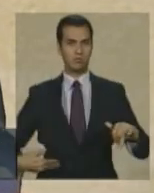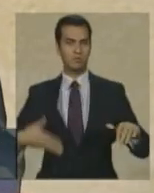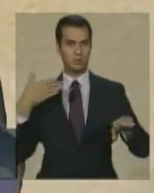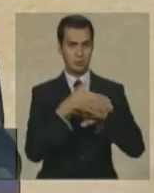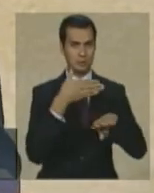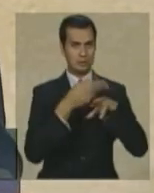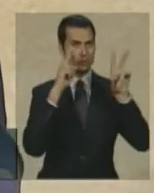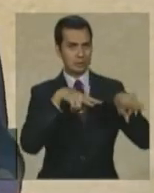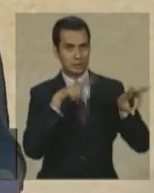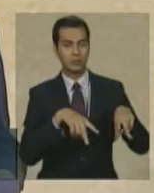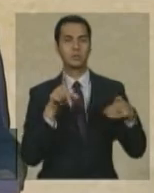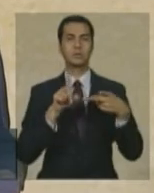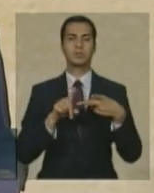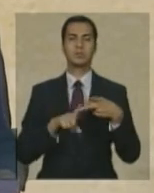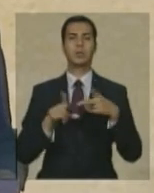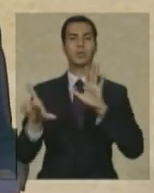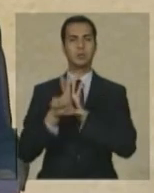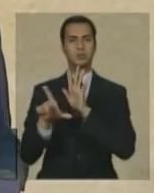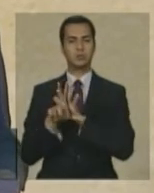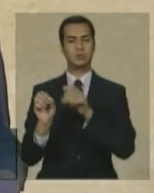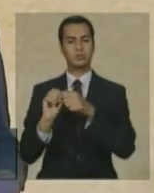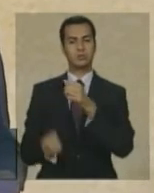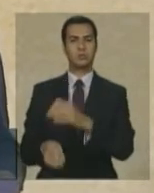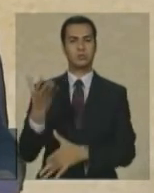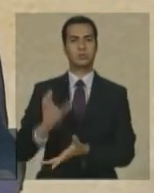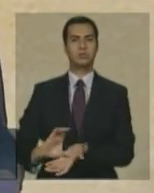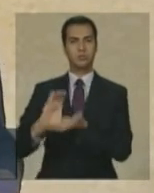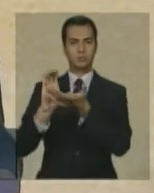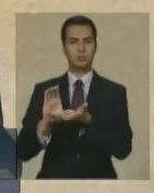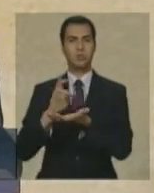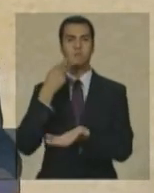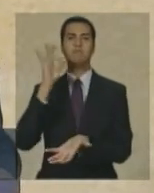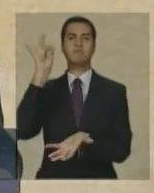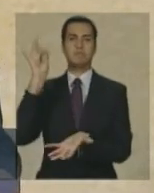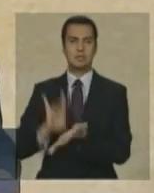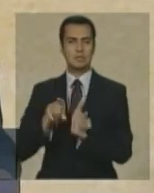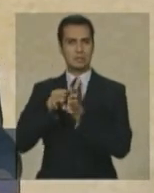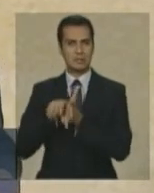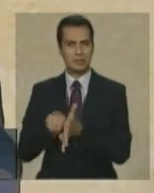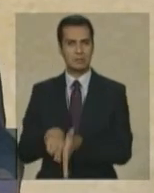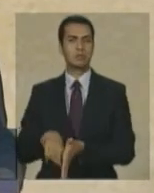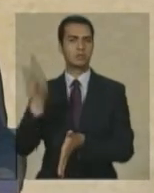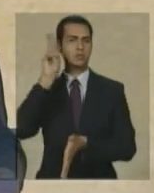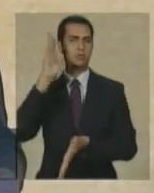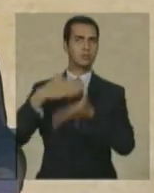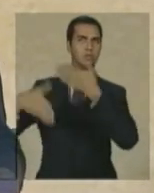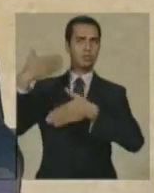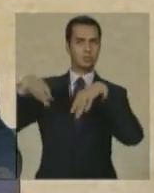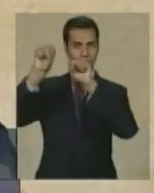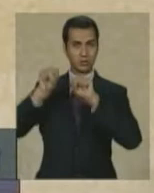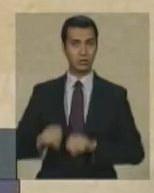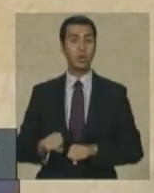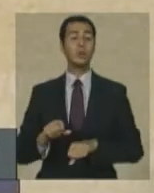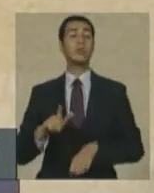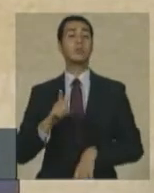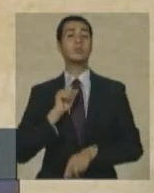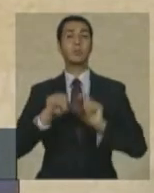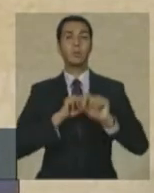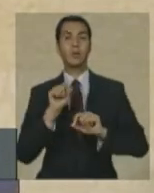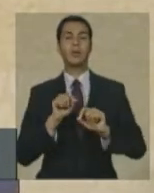institui a comissão da verdade se somam ao esforço e dedicação de gerações de